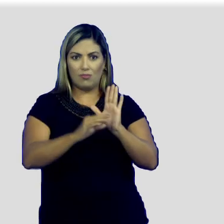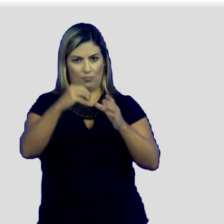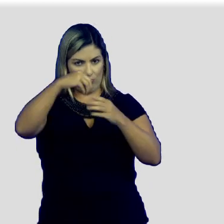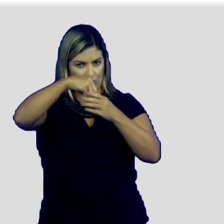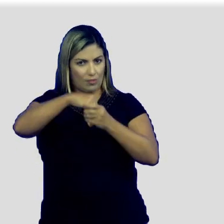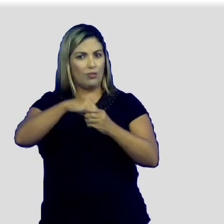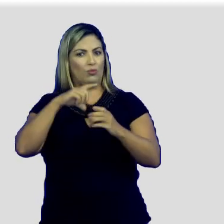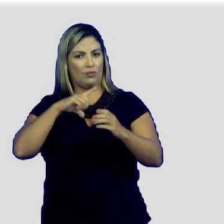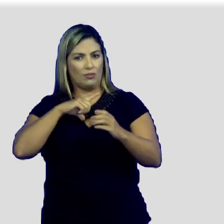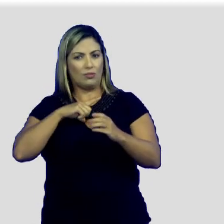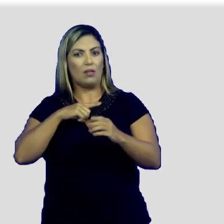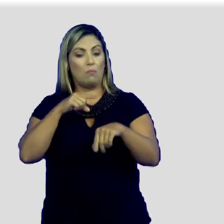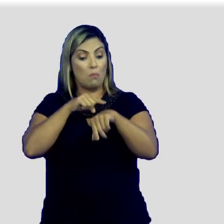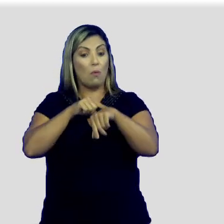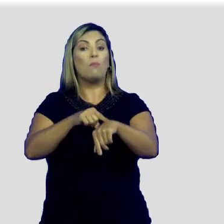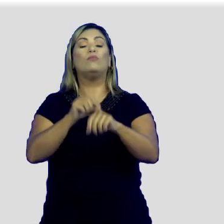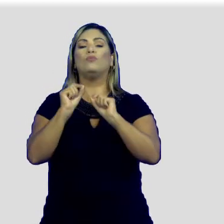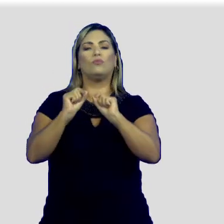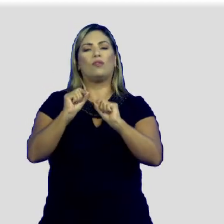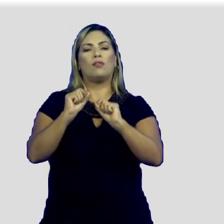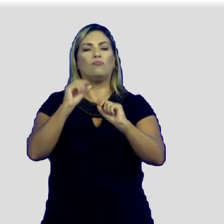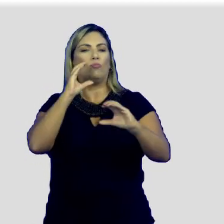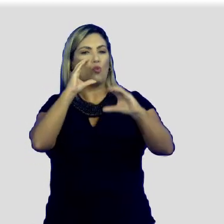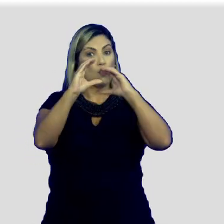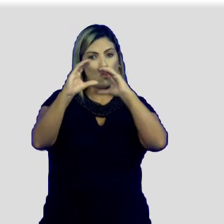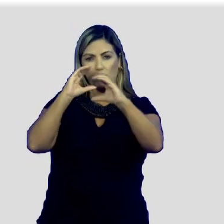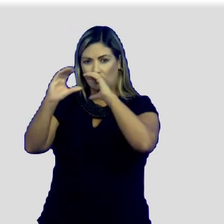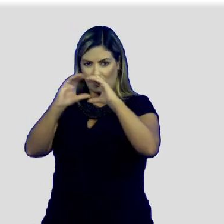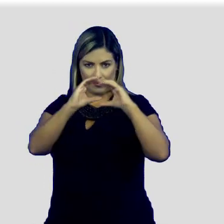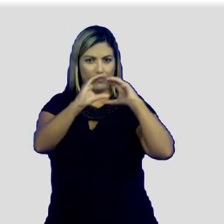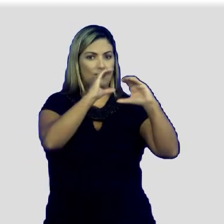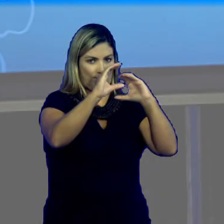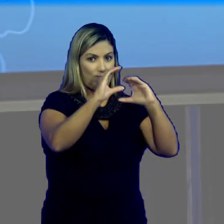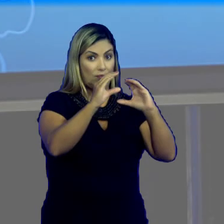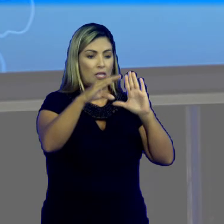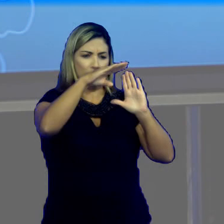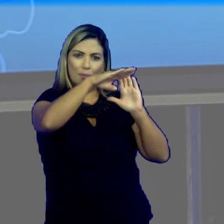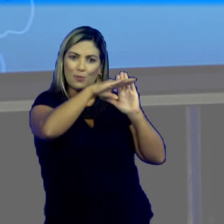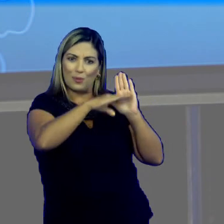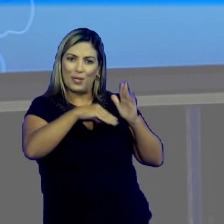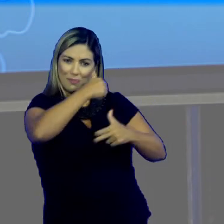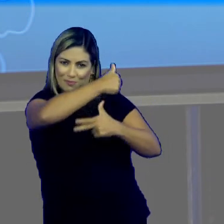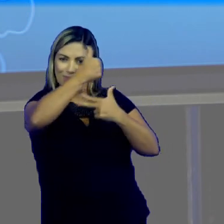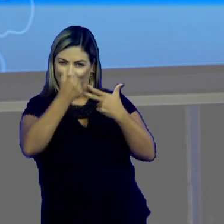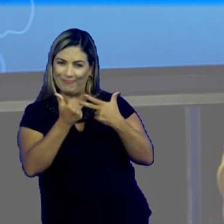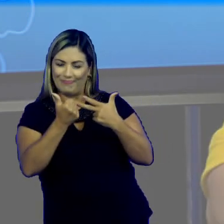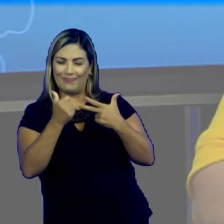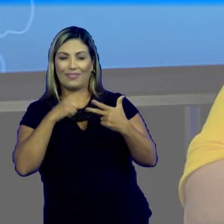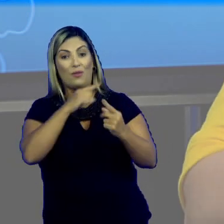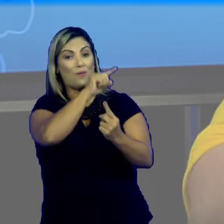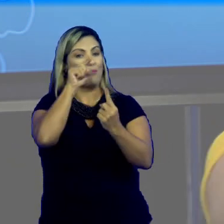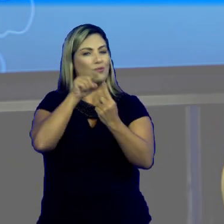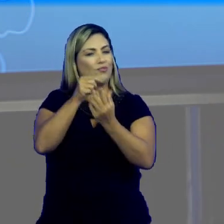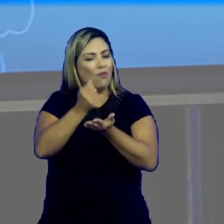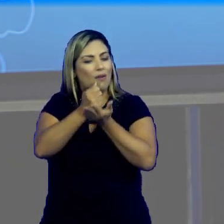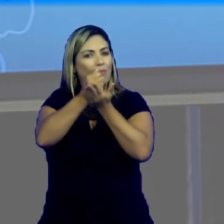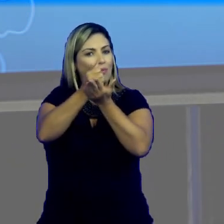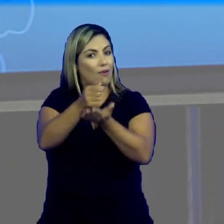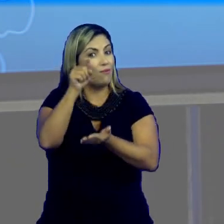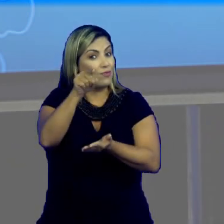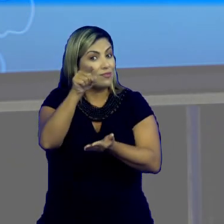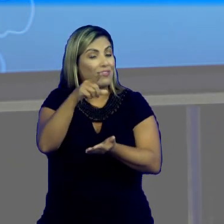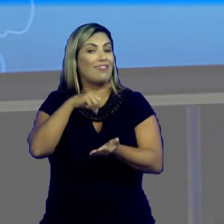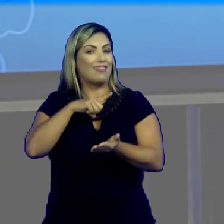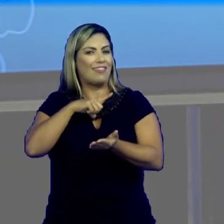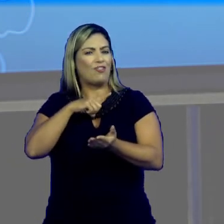textos em situações específicas de interlocução. Esse programa, ele tem o objetivo de contribuir